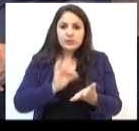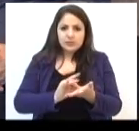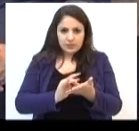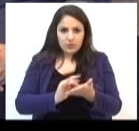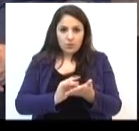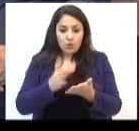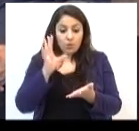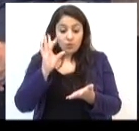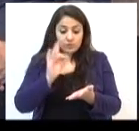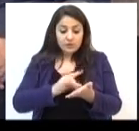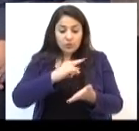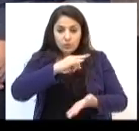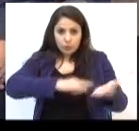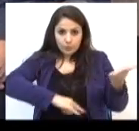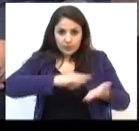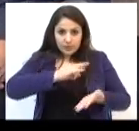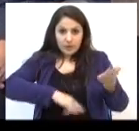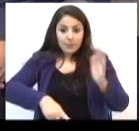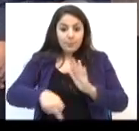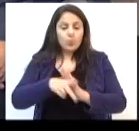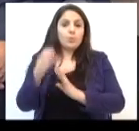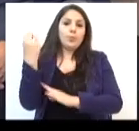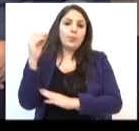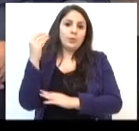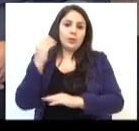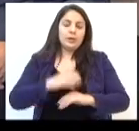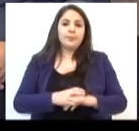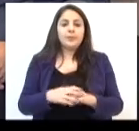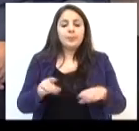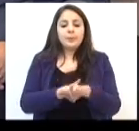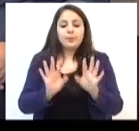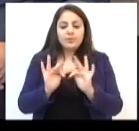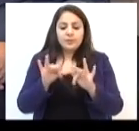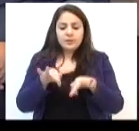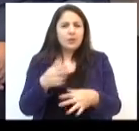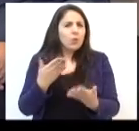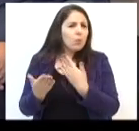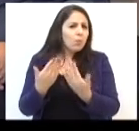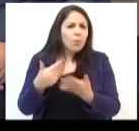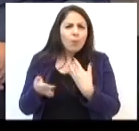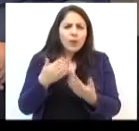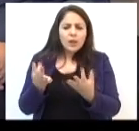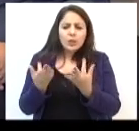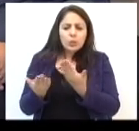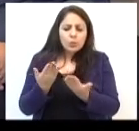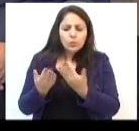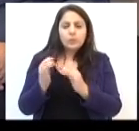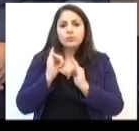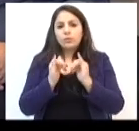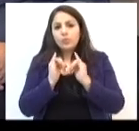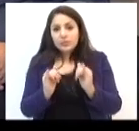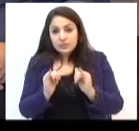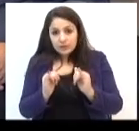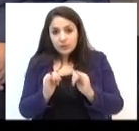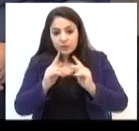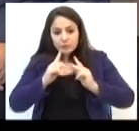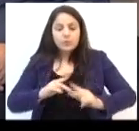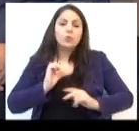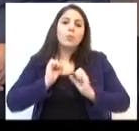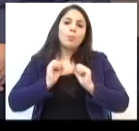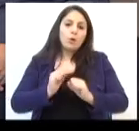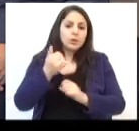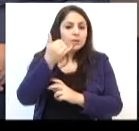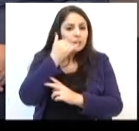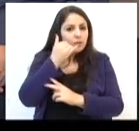mesmo, documental, depende do LACEN de Porto Alegre. Para finalizar, secretário, qualquer dúvida, qualquer informação de quem está nos